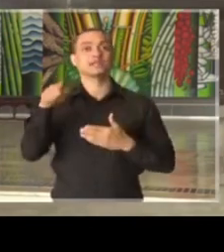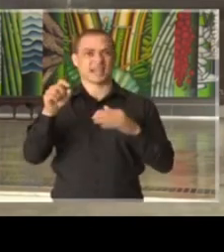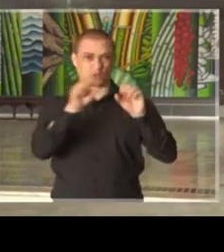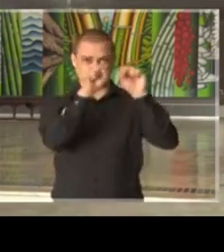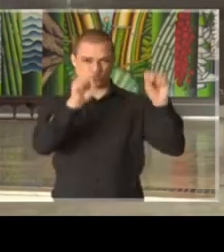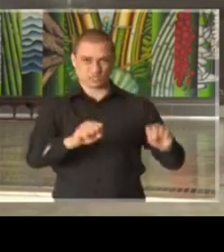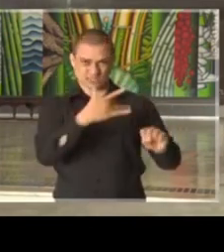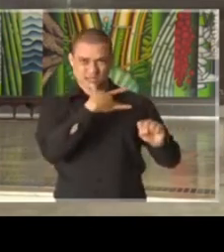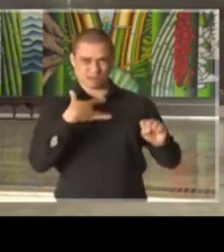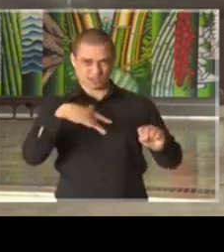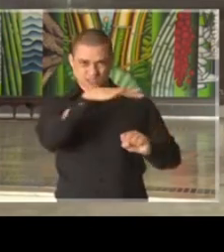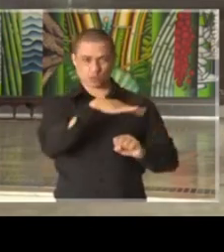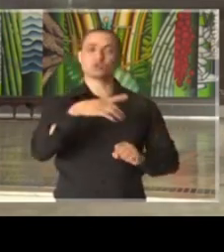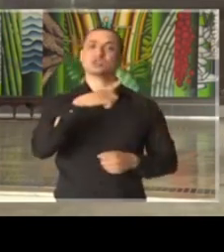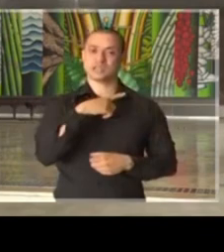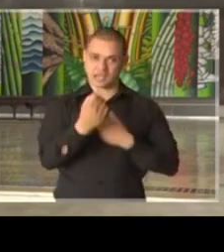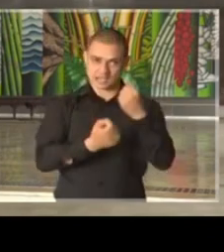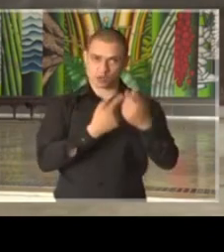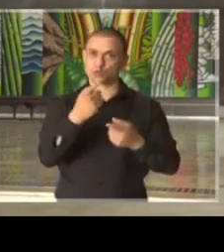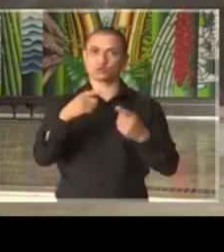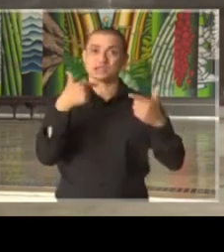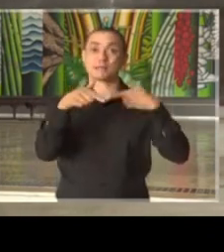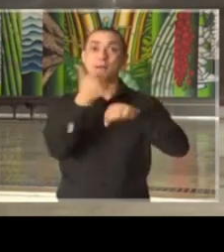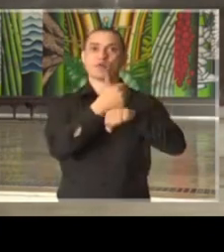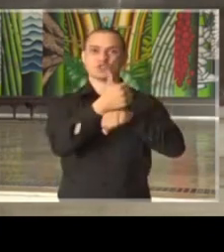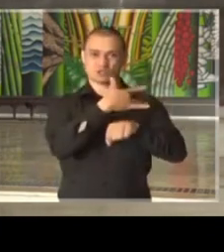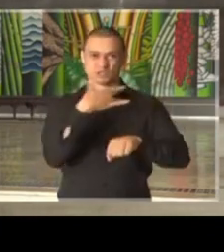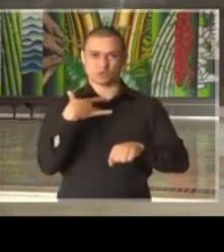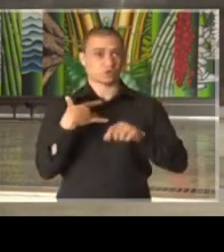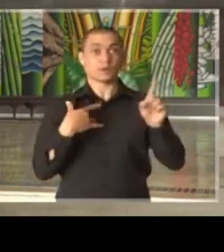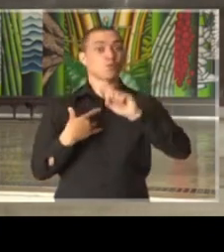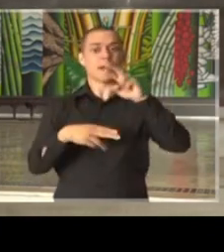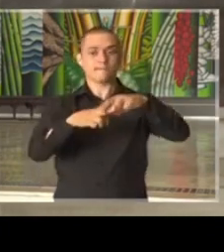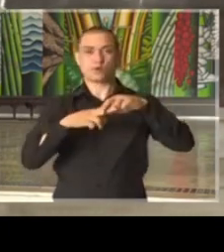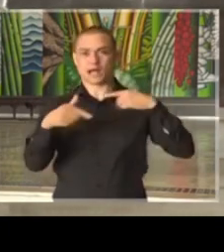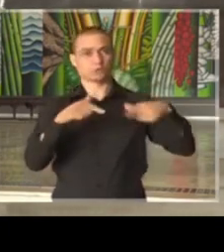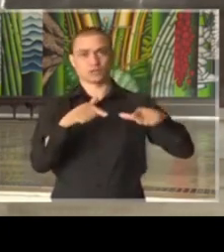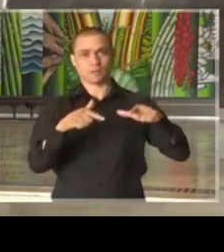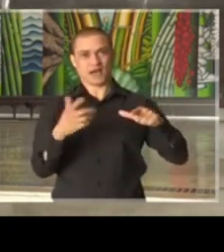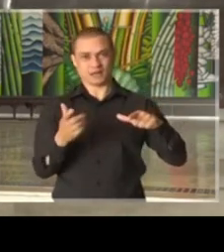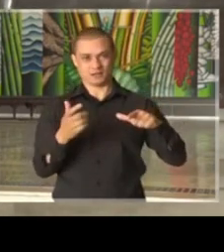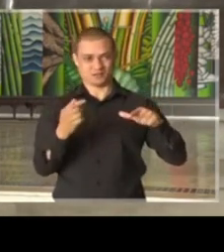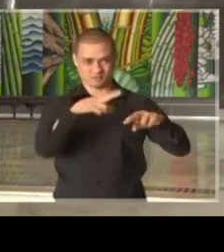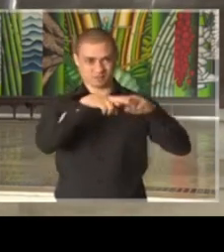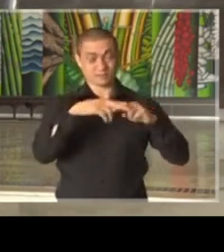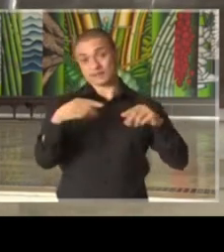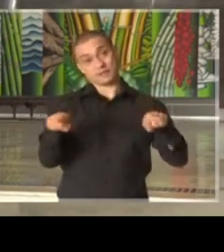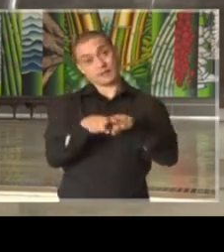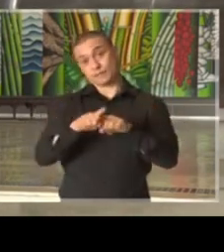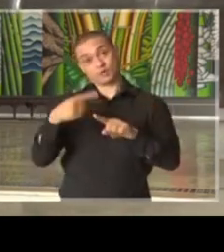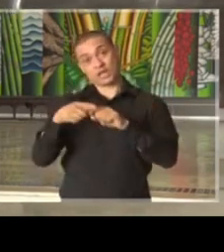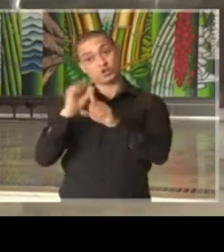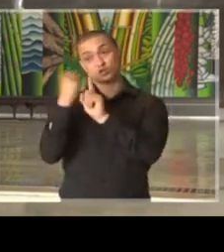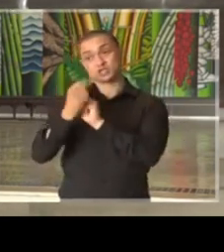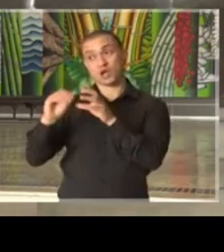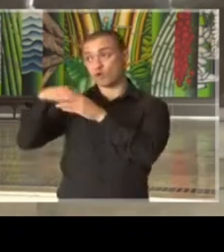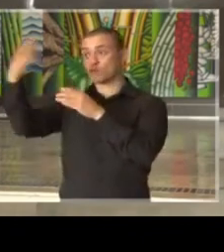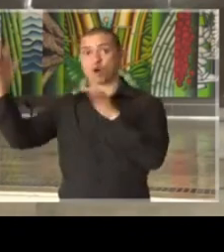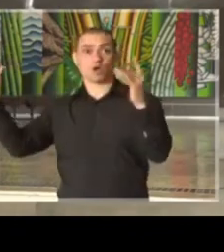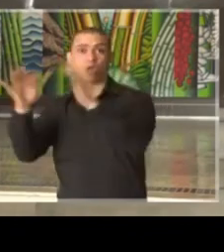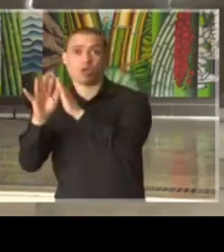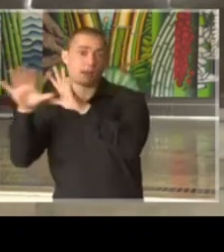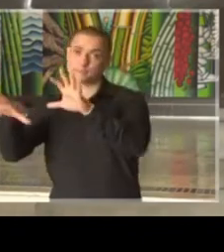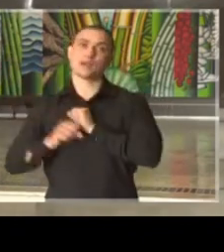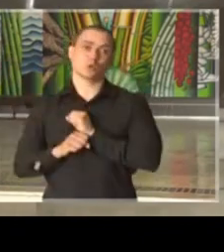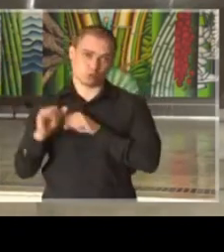de saúde e não necessariamente por causa do trabalho, mas, sim, por uma questão social de aglomeração